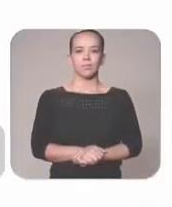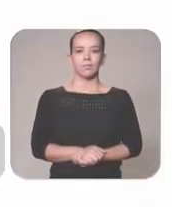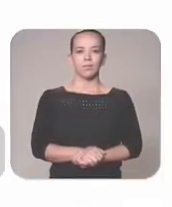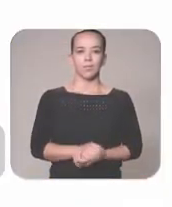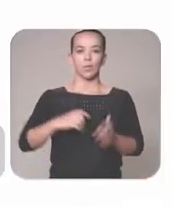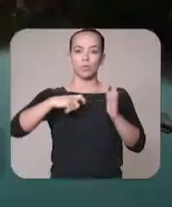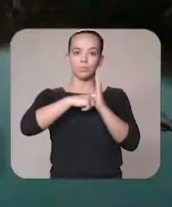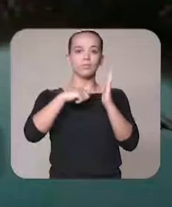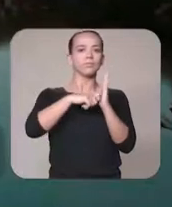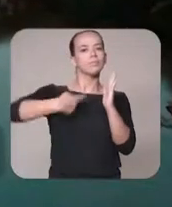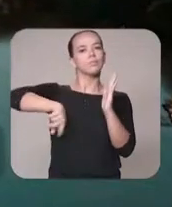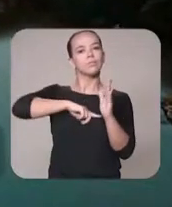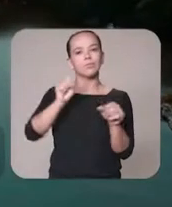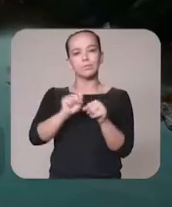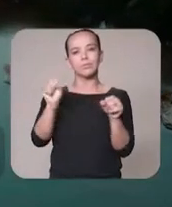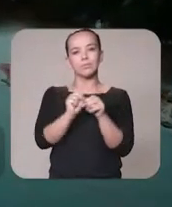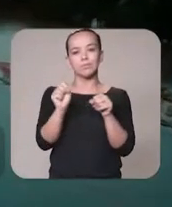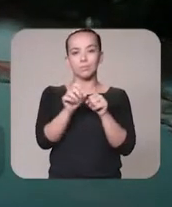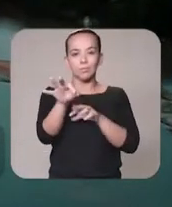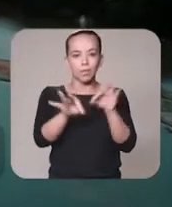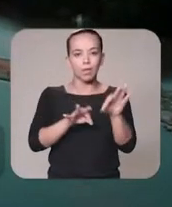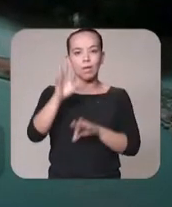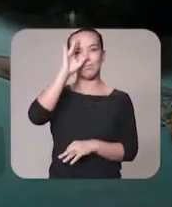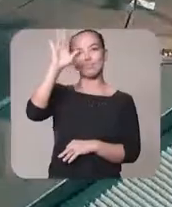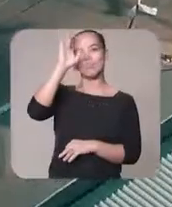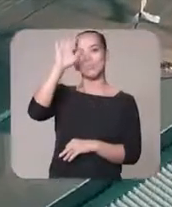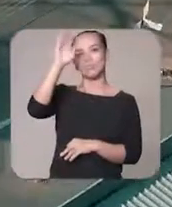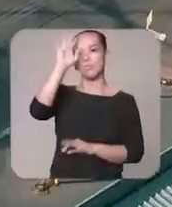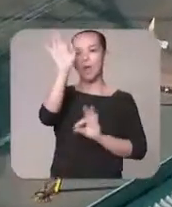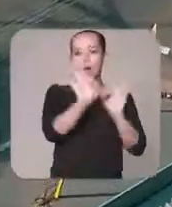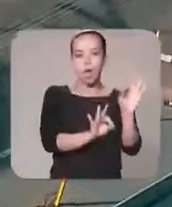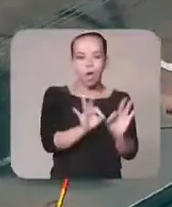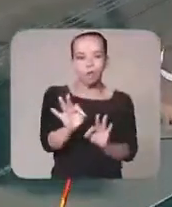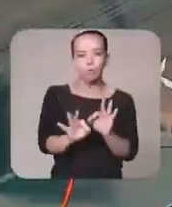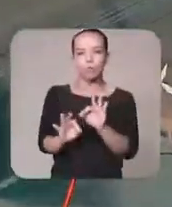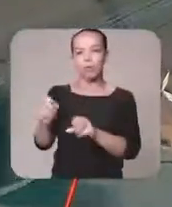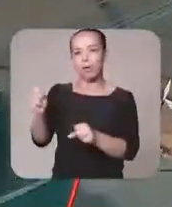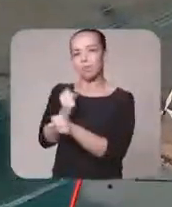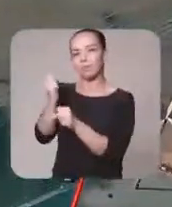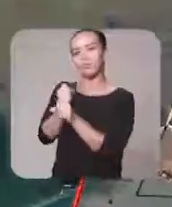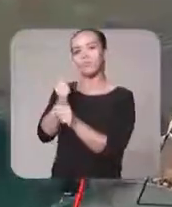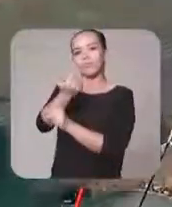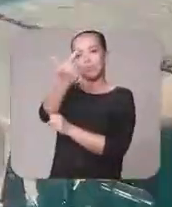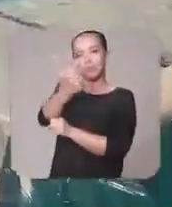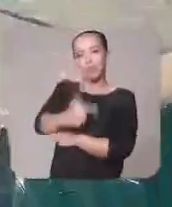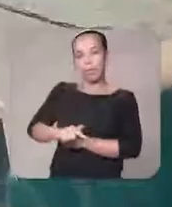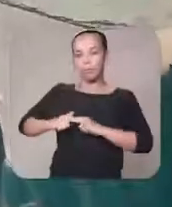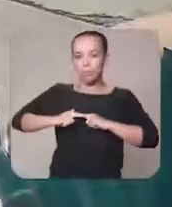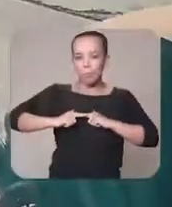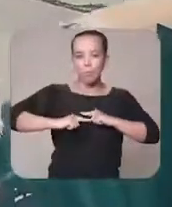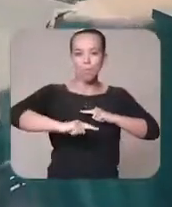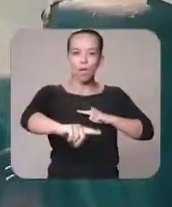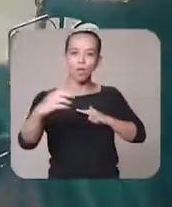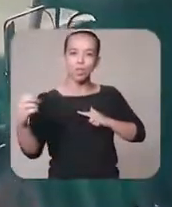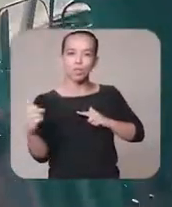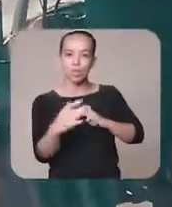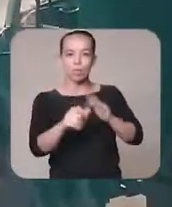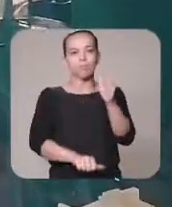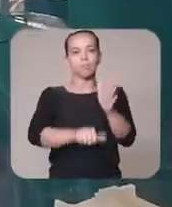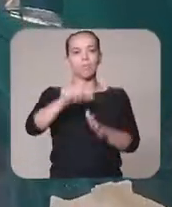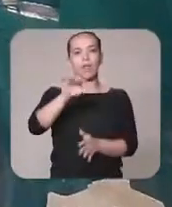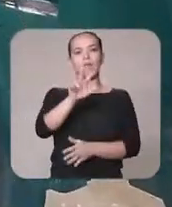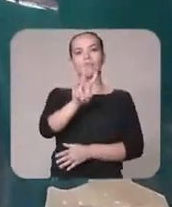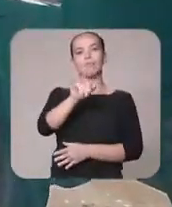Em Cochim nós fizemos e realizamos o sonho da revitalização e reconstrução da avenida principal da